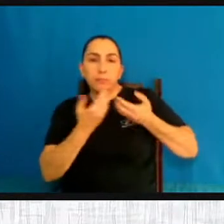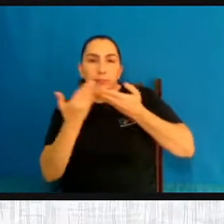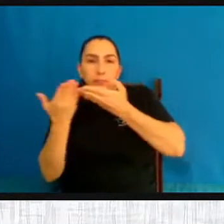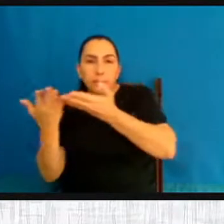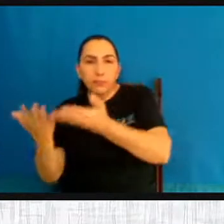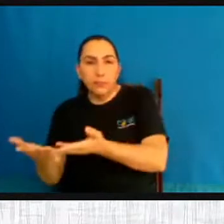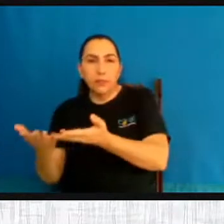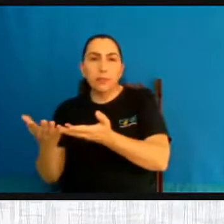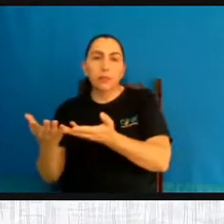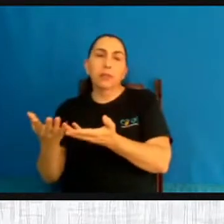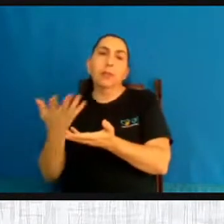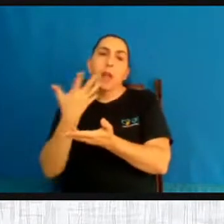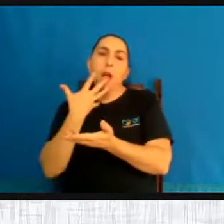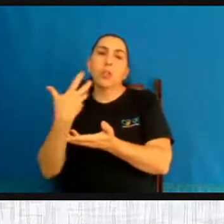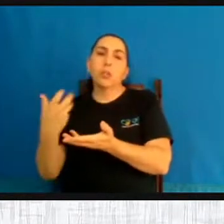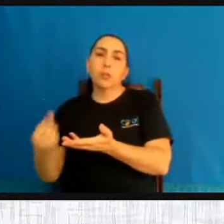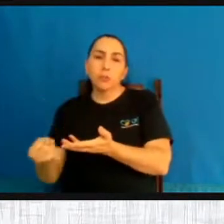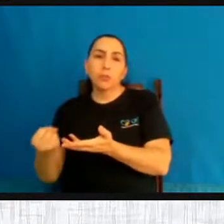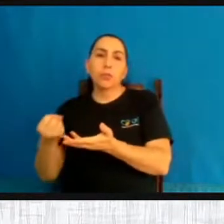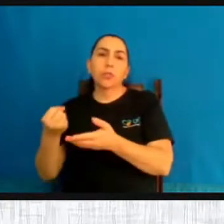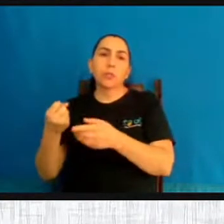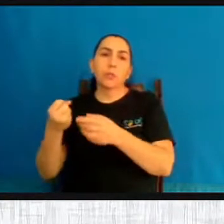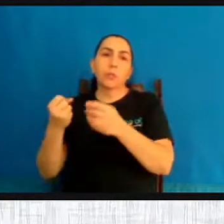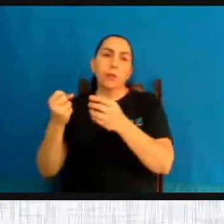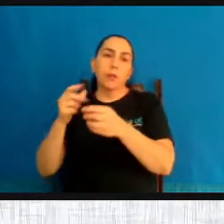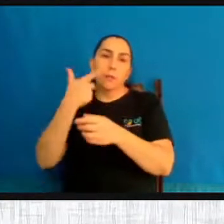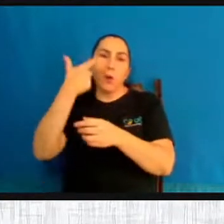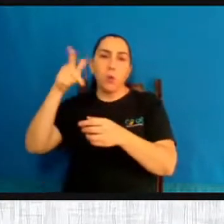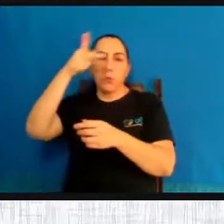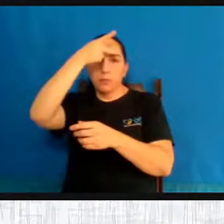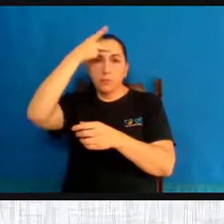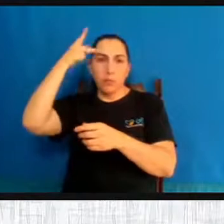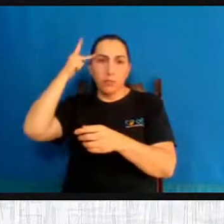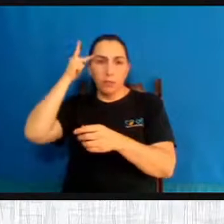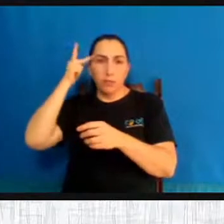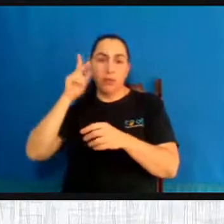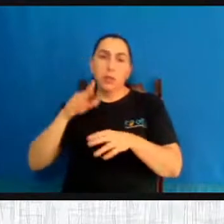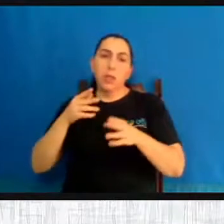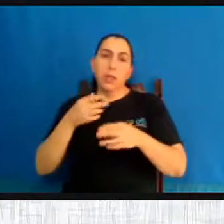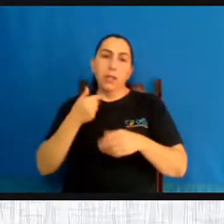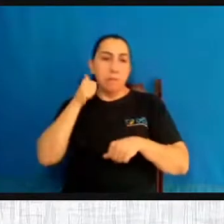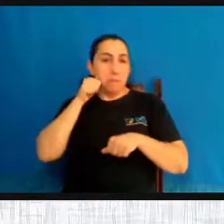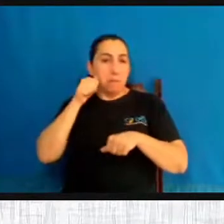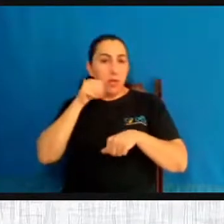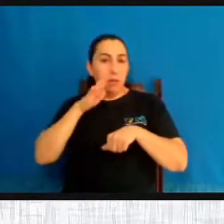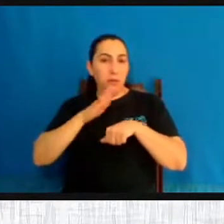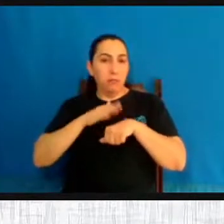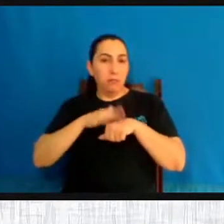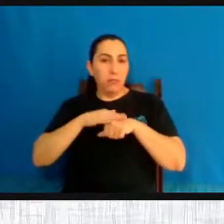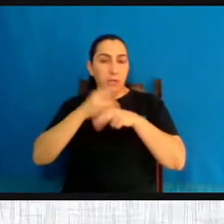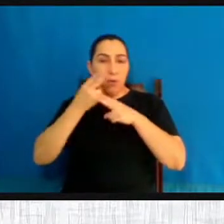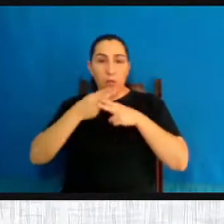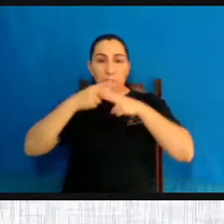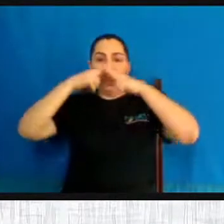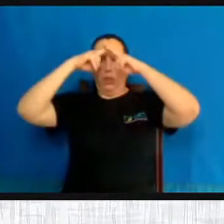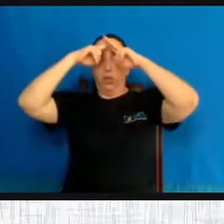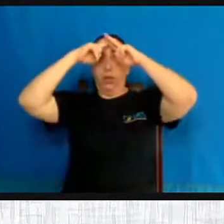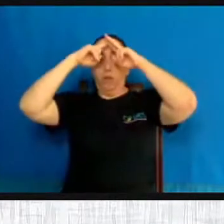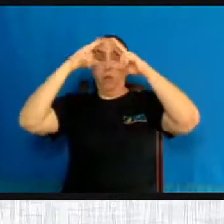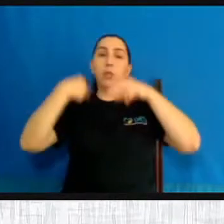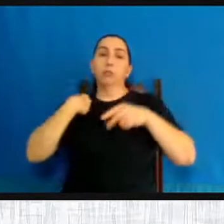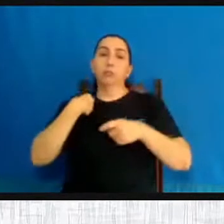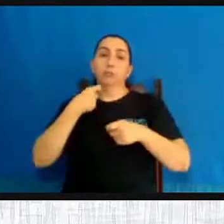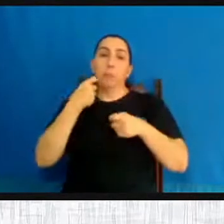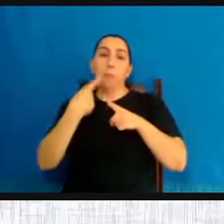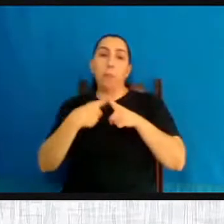da menina, que não teria nenhuma sequela orgânica, psiquiátrica, ficaria com o trauma somente do grave problema da violência